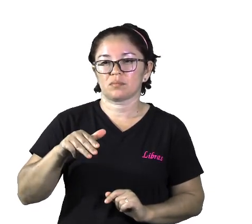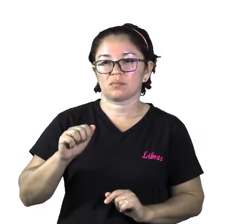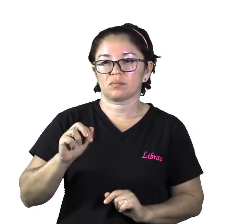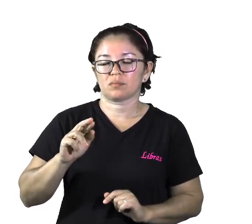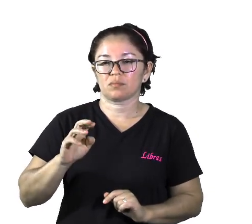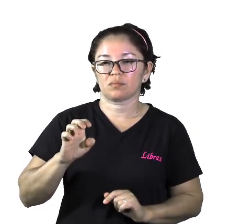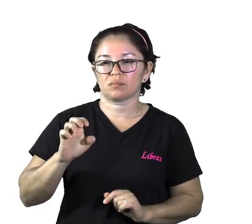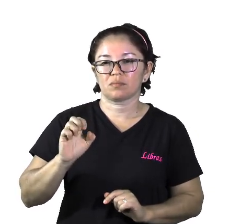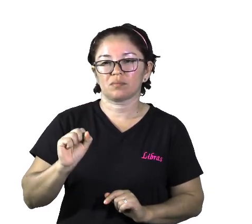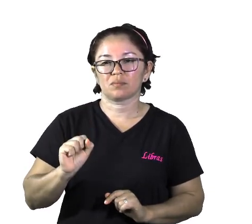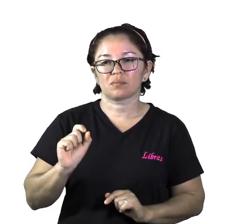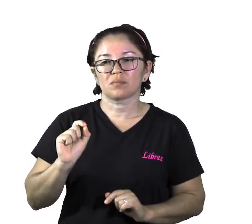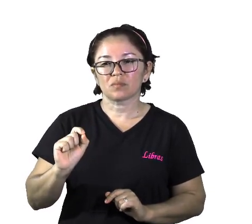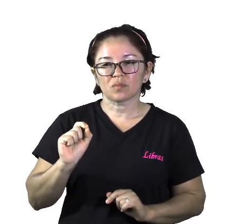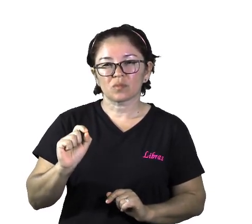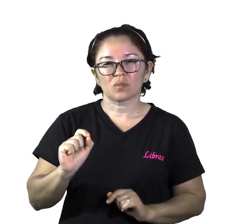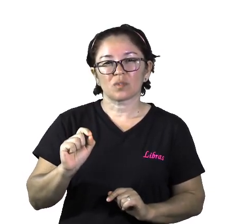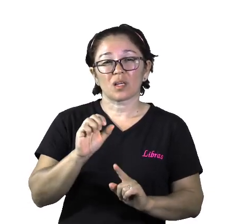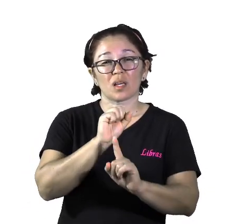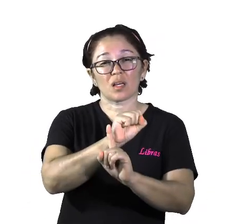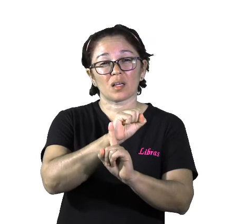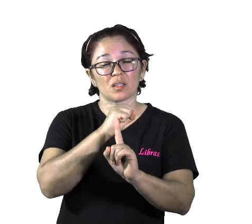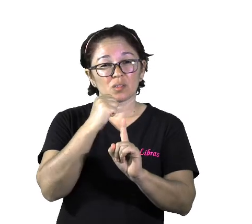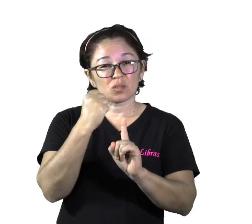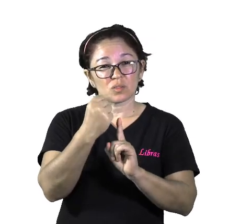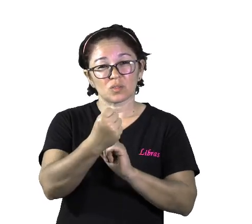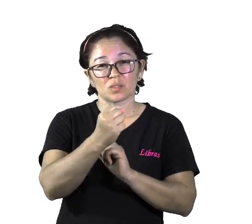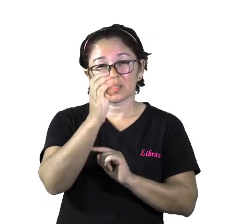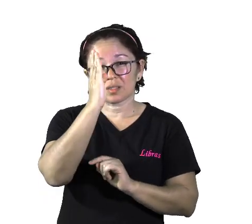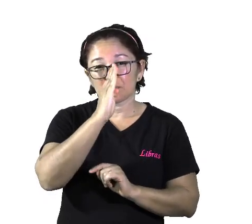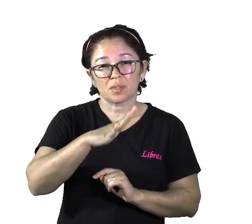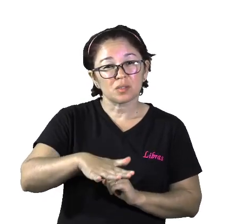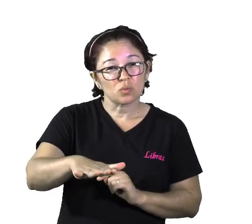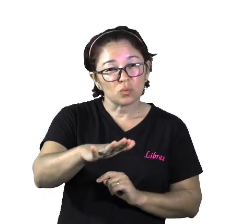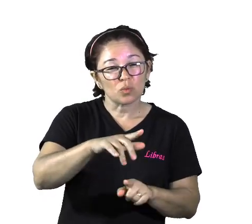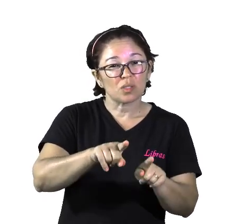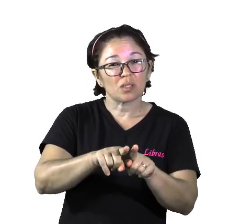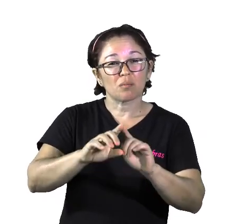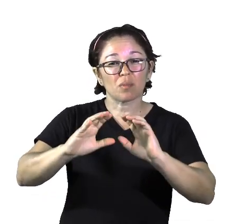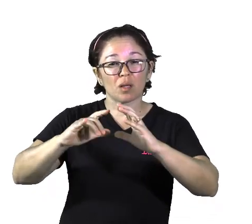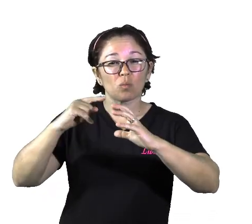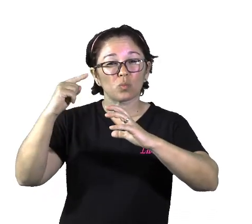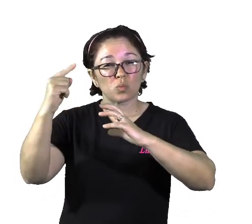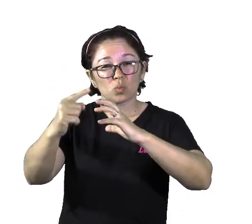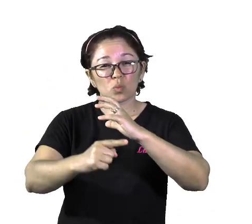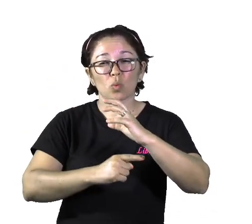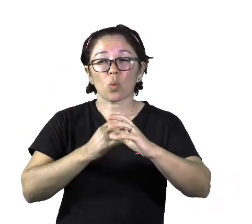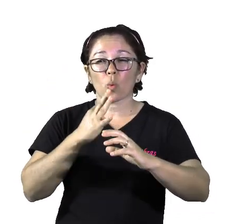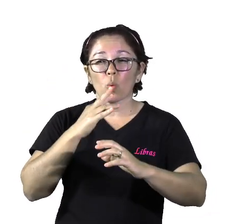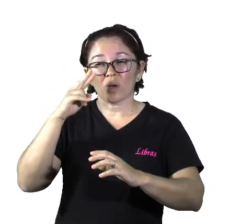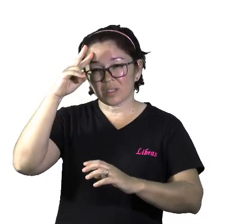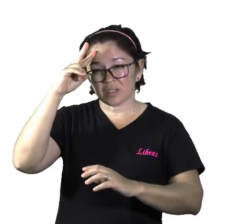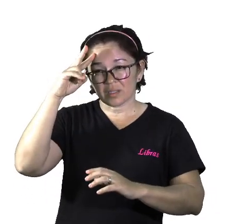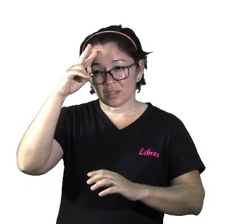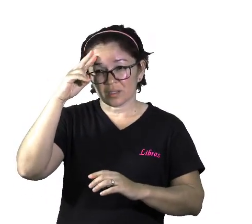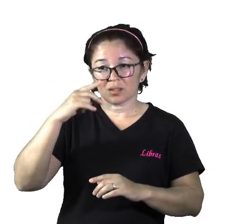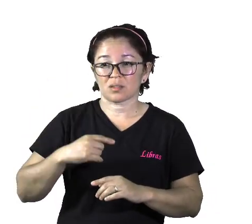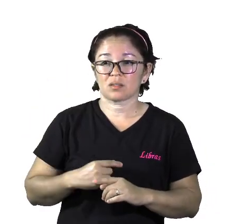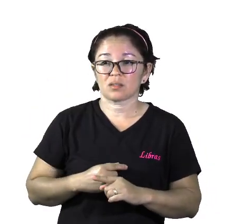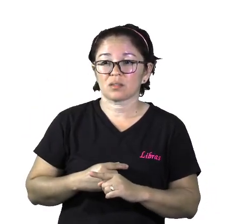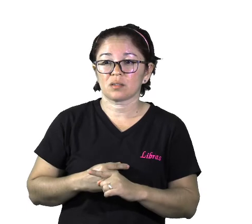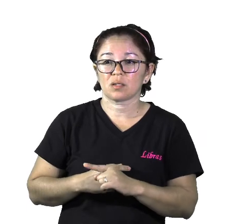A sociedade brasileira e também o mundo conhece a história aí do Quilombo dos Palmares, A Resistência dos Negros à